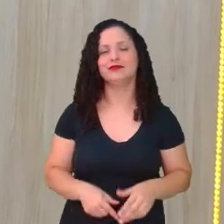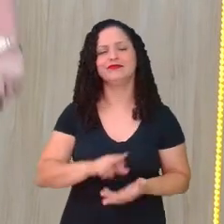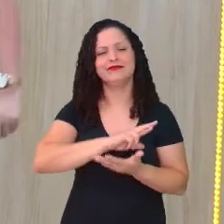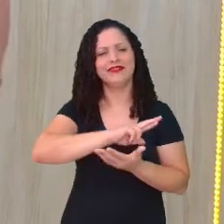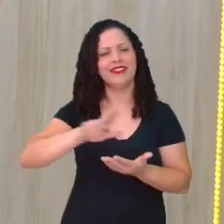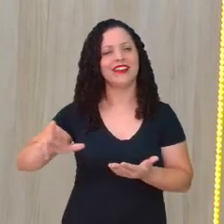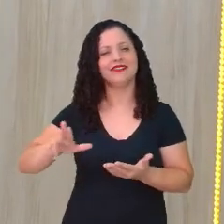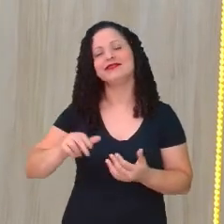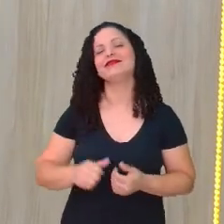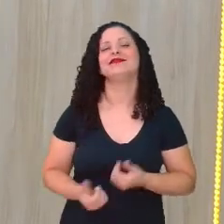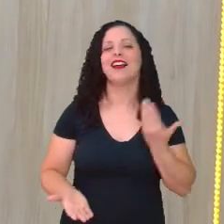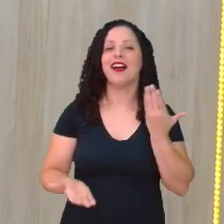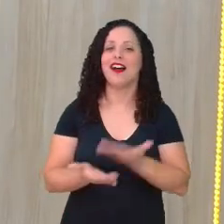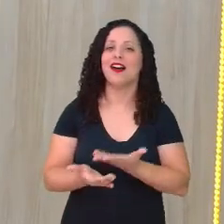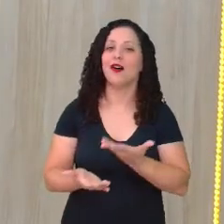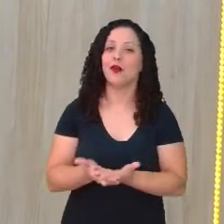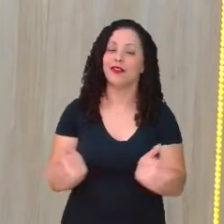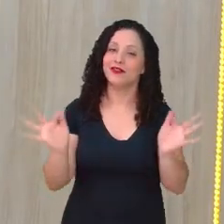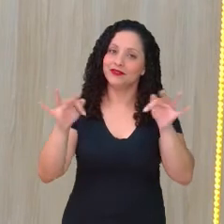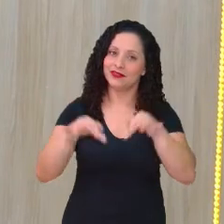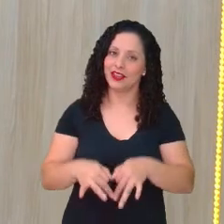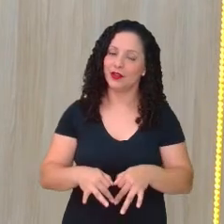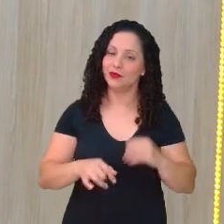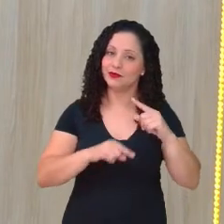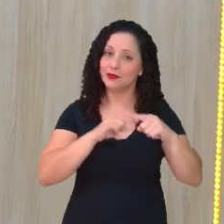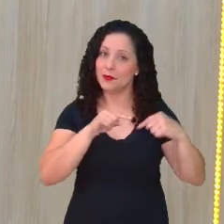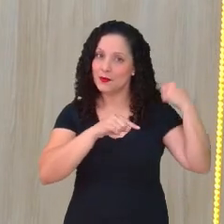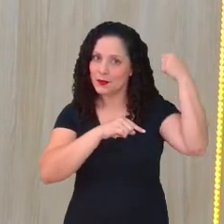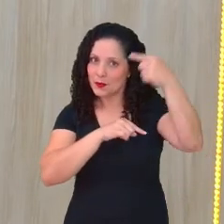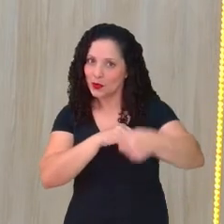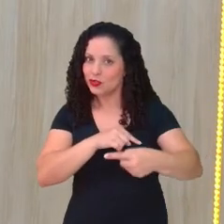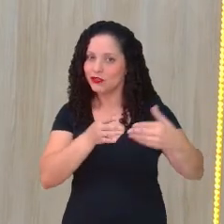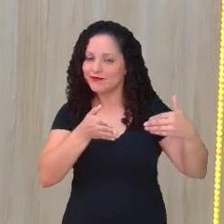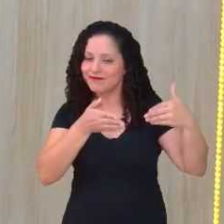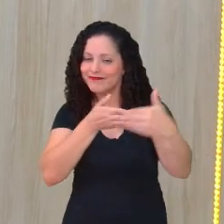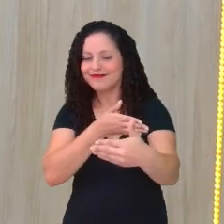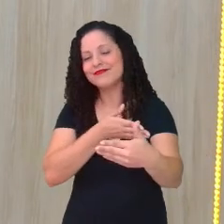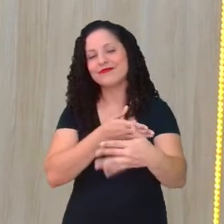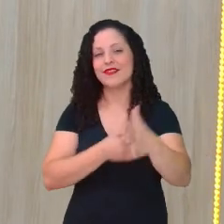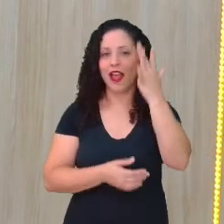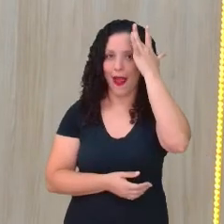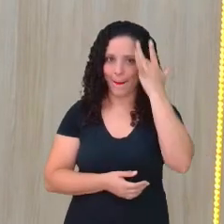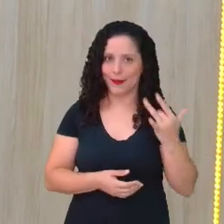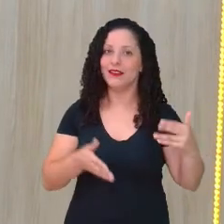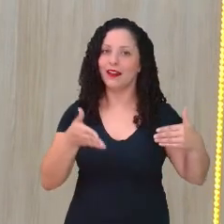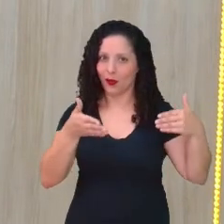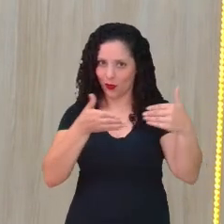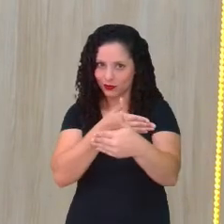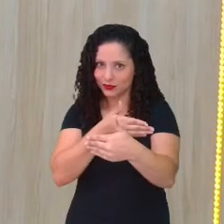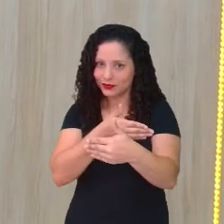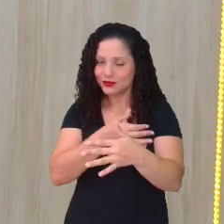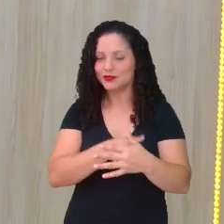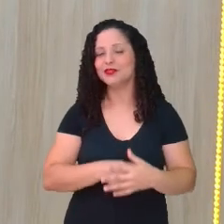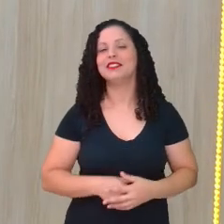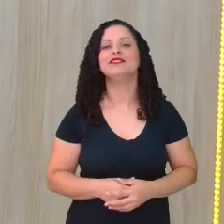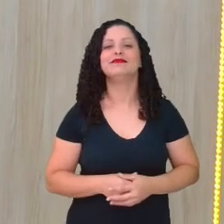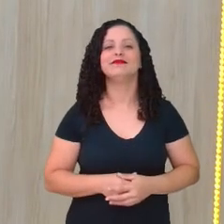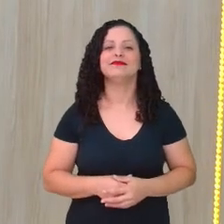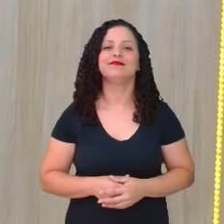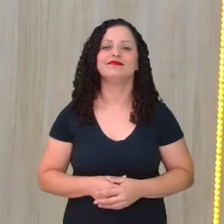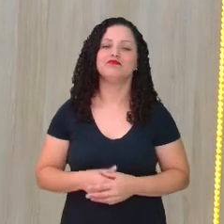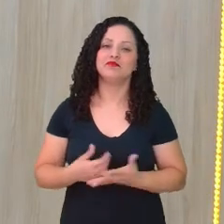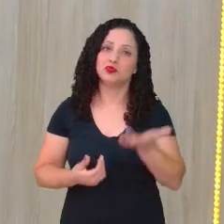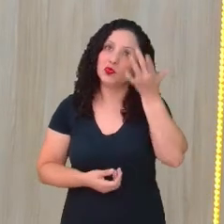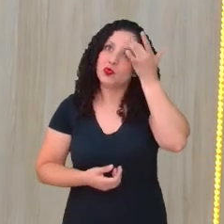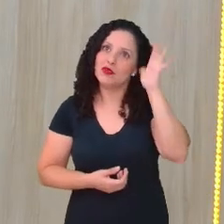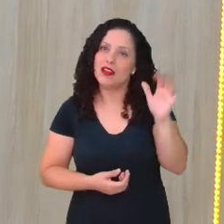Nossa aula, ela vai terminando, continua, não é? Amanhã, essa aula continua, minha gente. Então, não sei